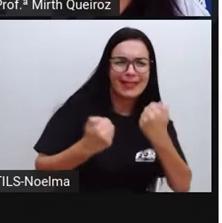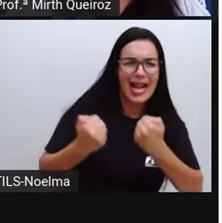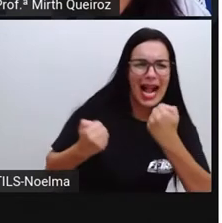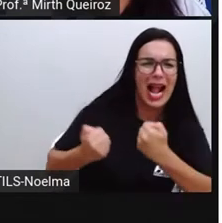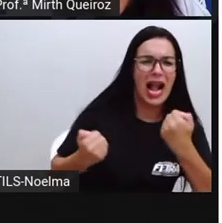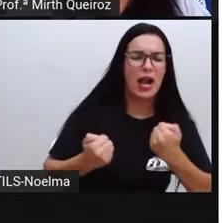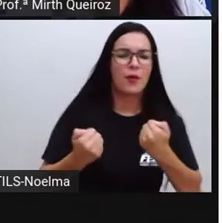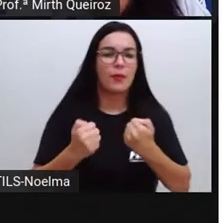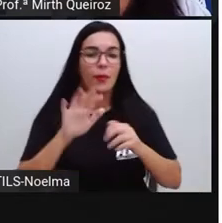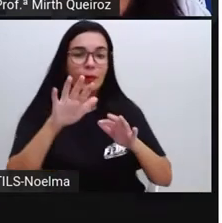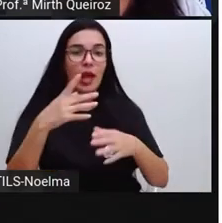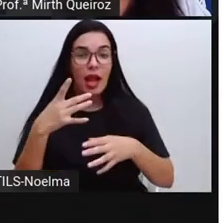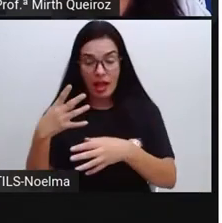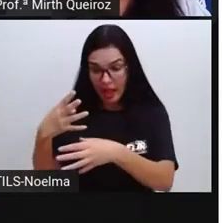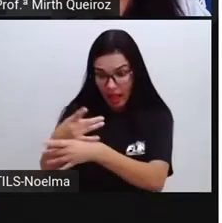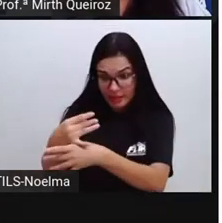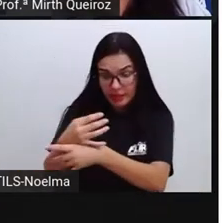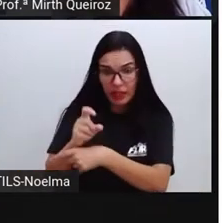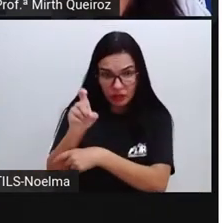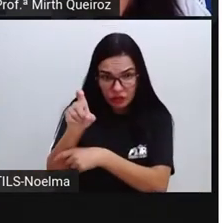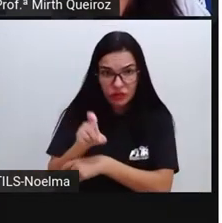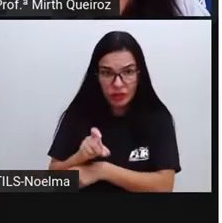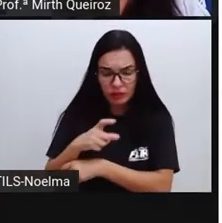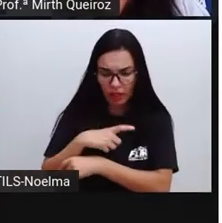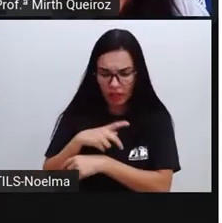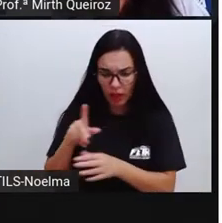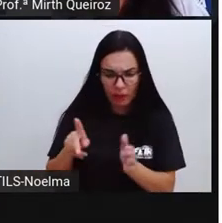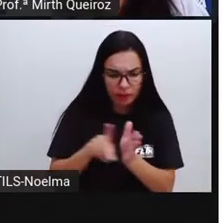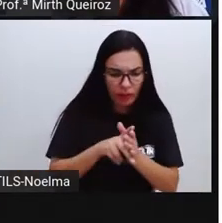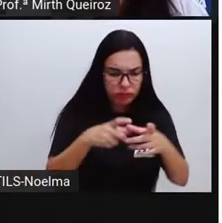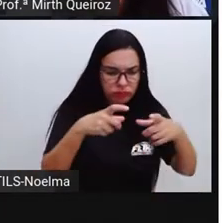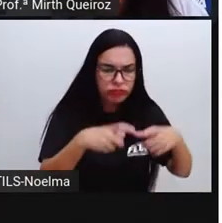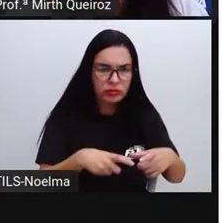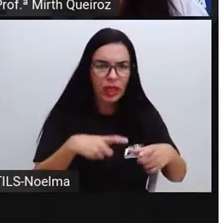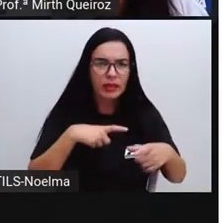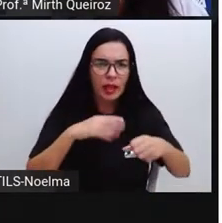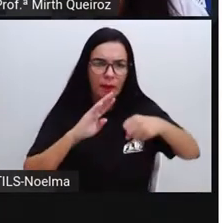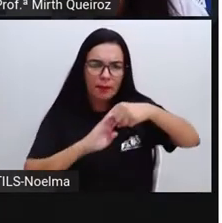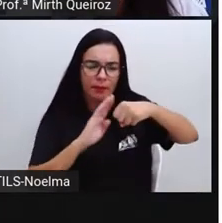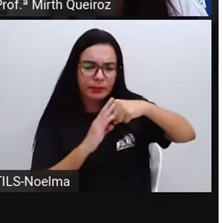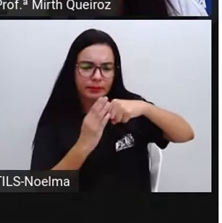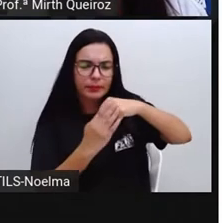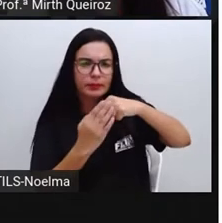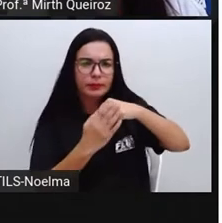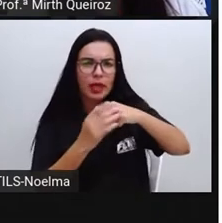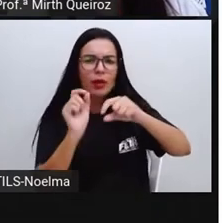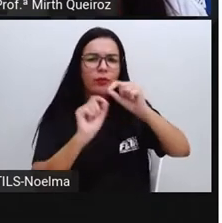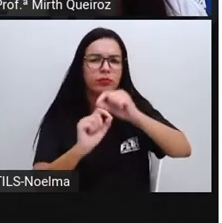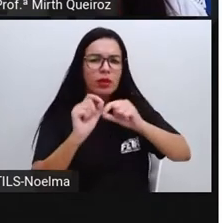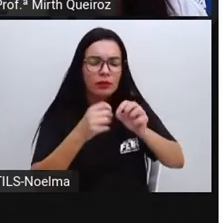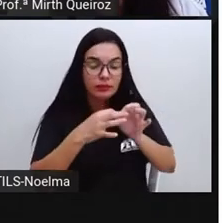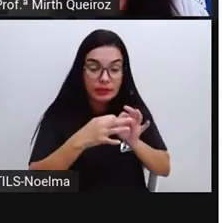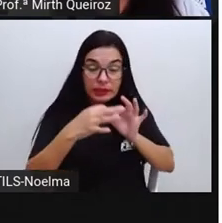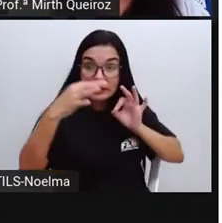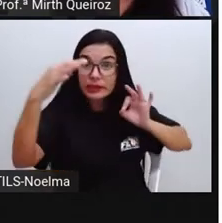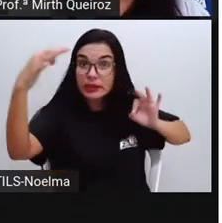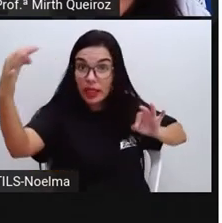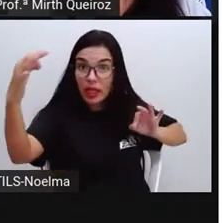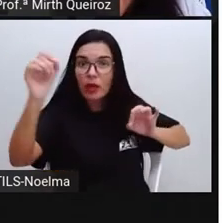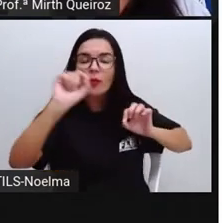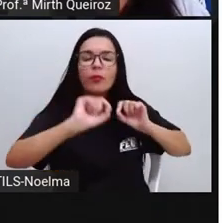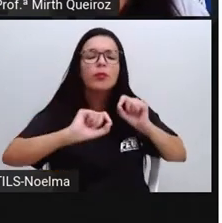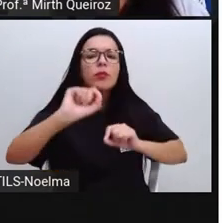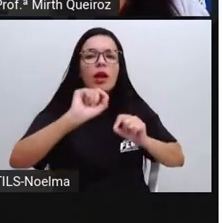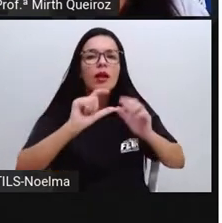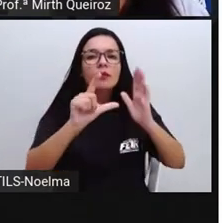X ocupa um grande território, por isso vários bairros se localizam distantes do centro comercial e empresarial,